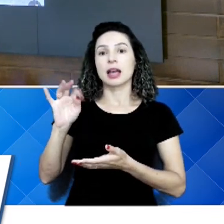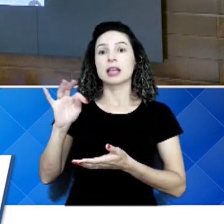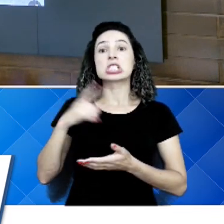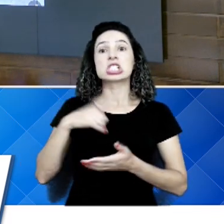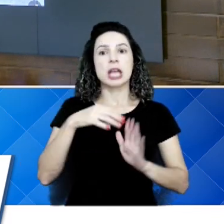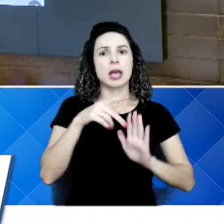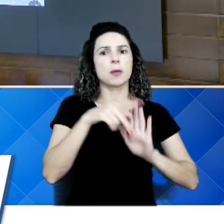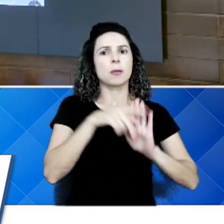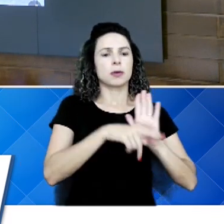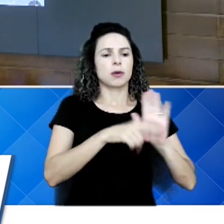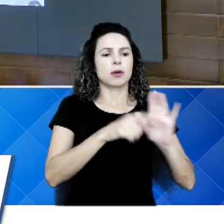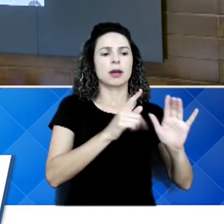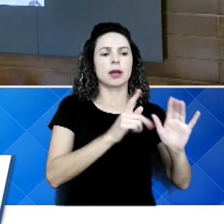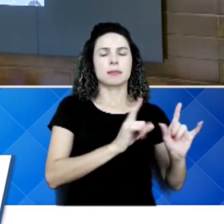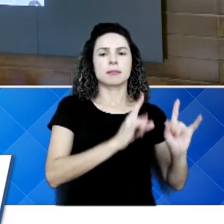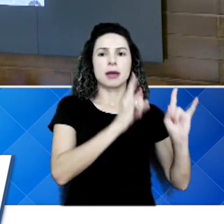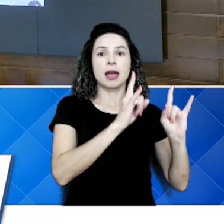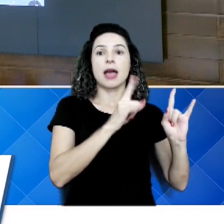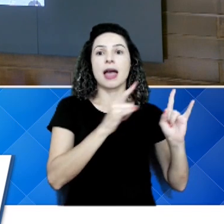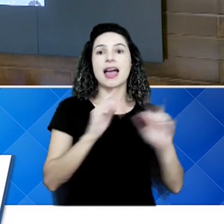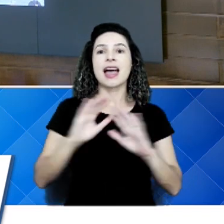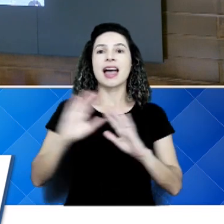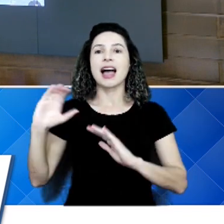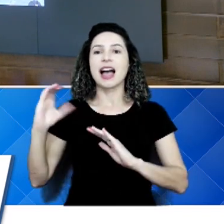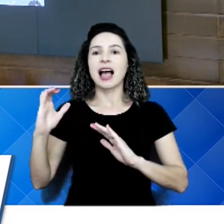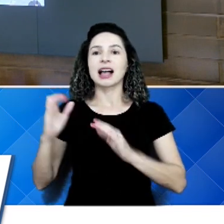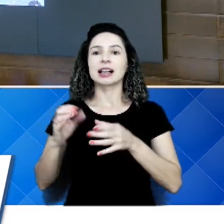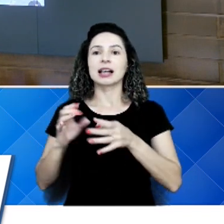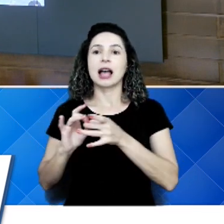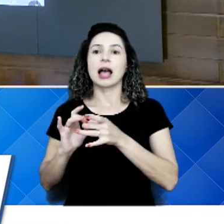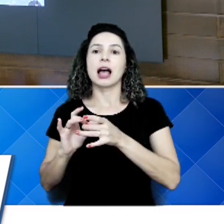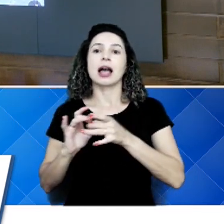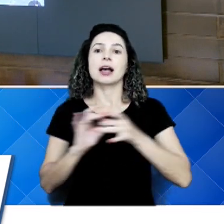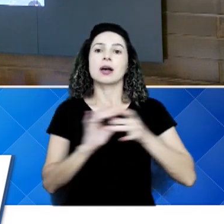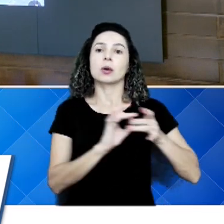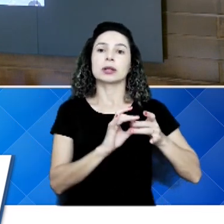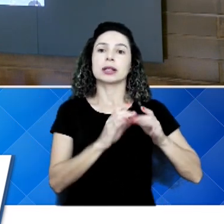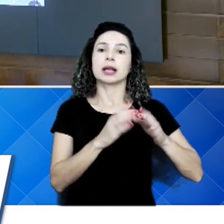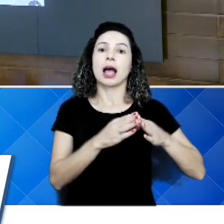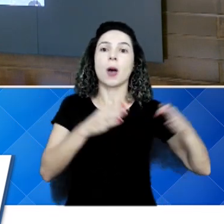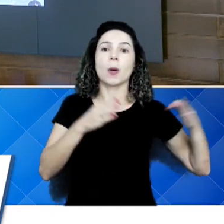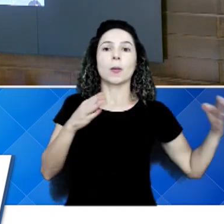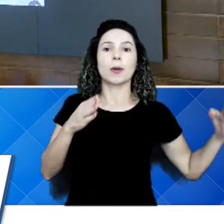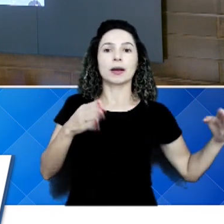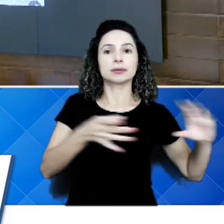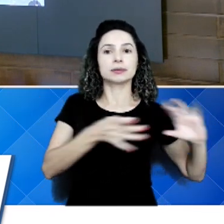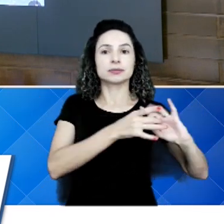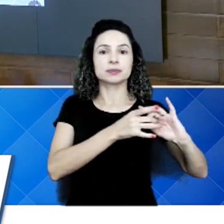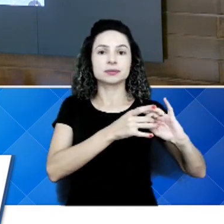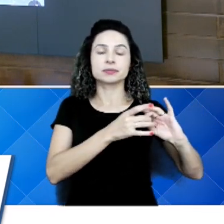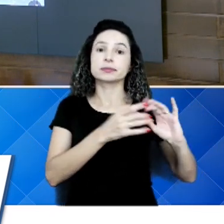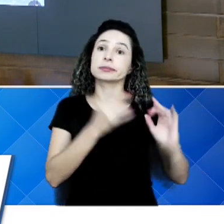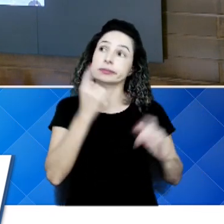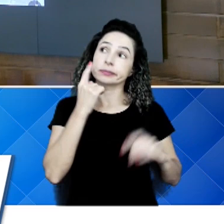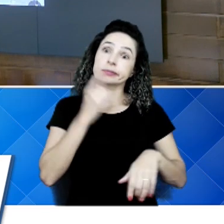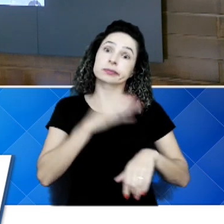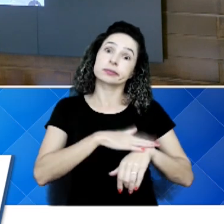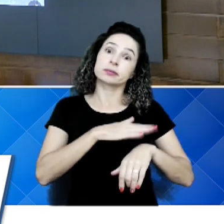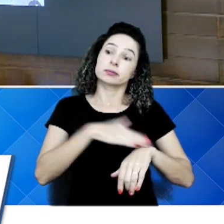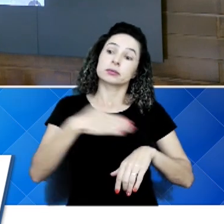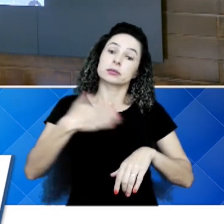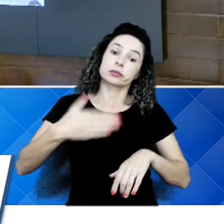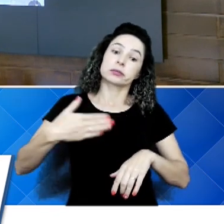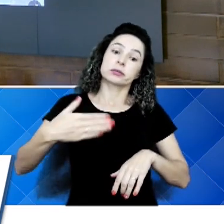justamente para que aumente a escolinha ali do lado, para que amplie a escolinha ali do lado. Então, assim, o tempo vai passando, o prédio vai